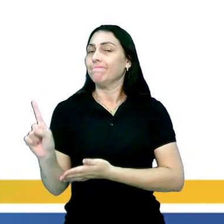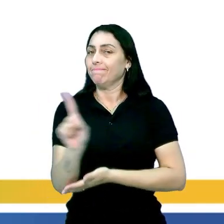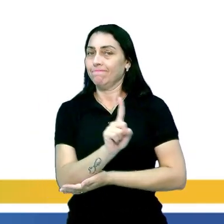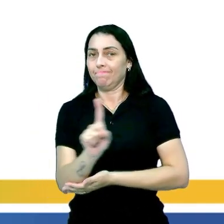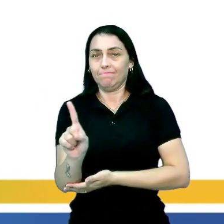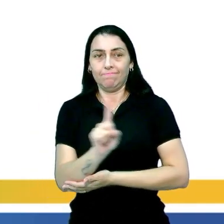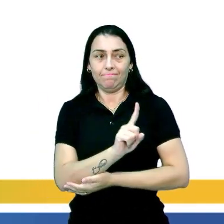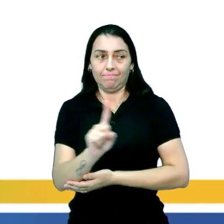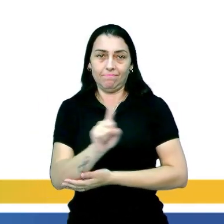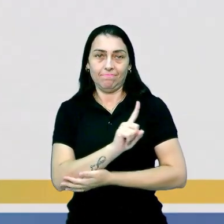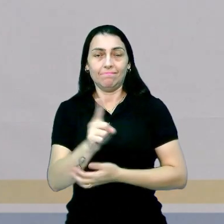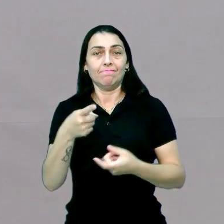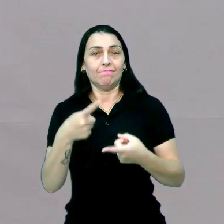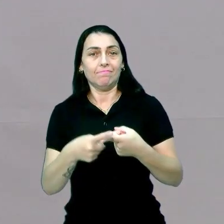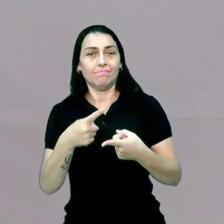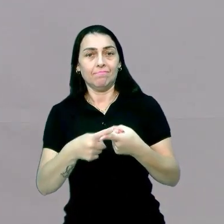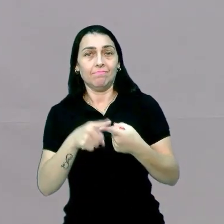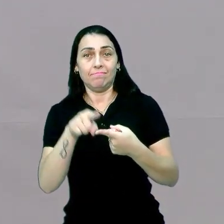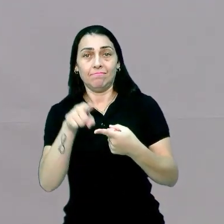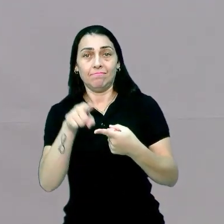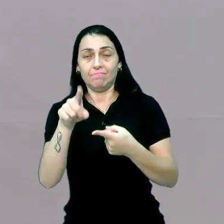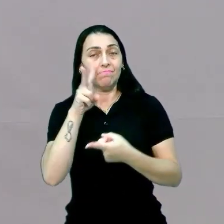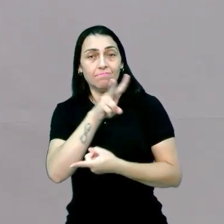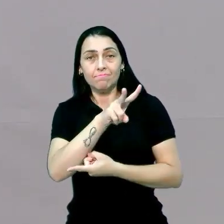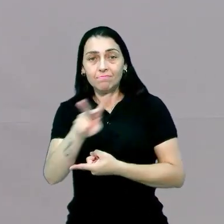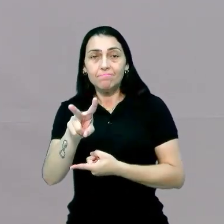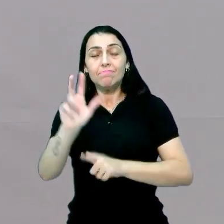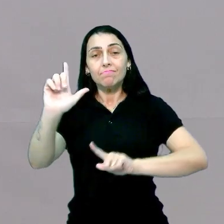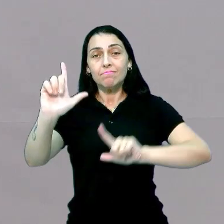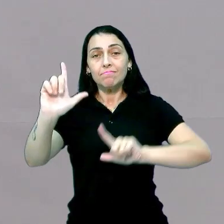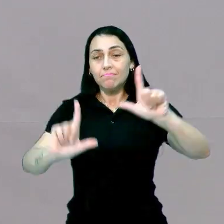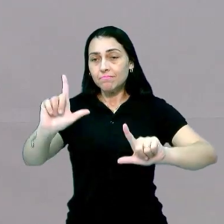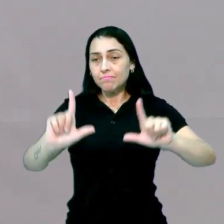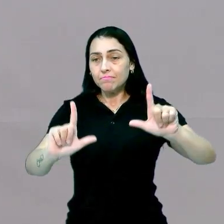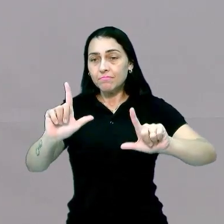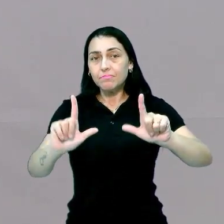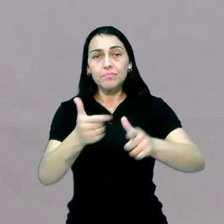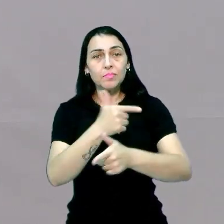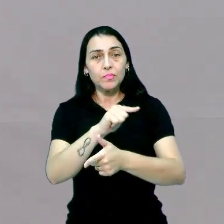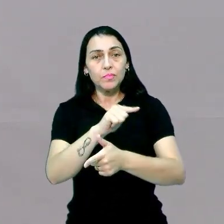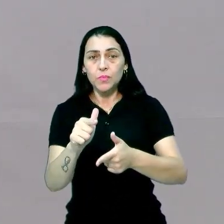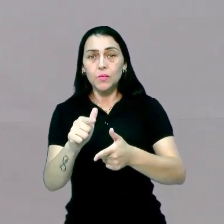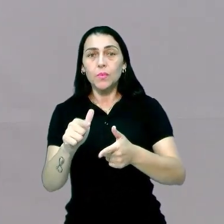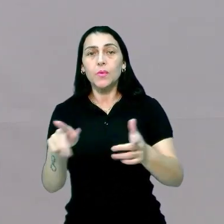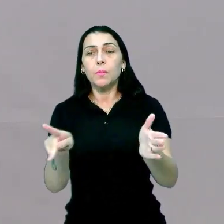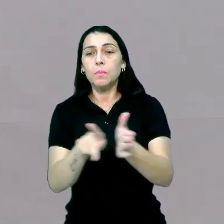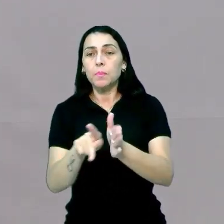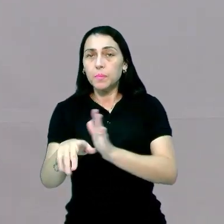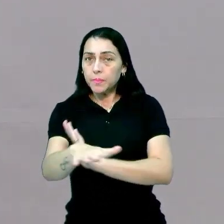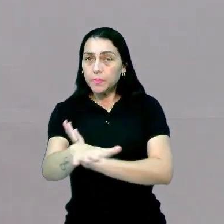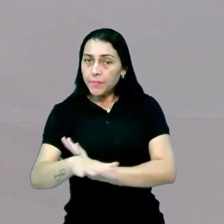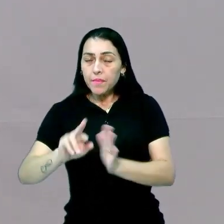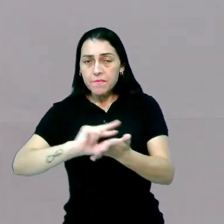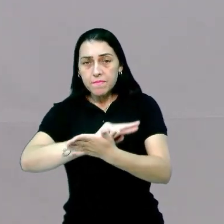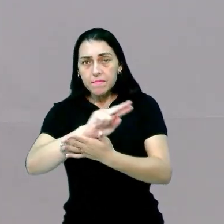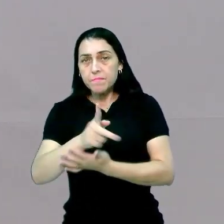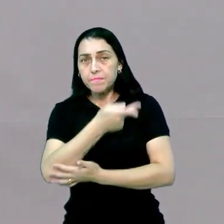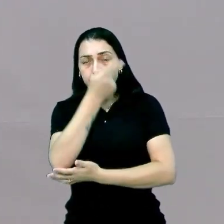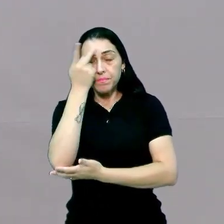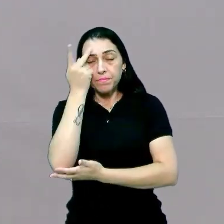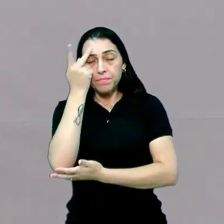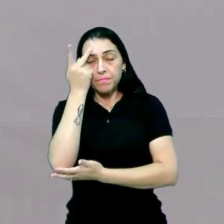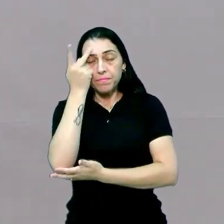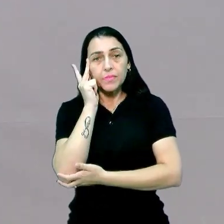Não, até porque você vê que a TV, ela não possui um público específico, várias pessoas